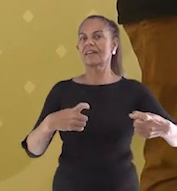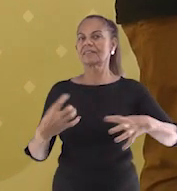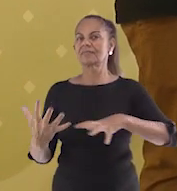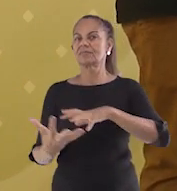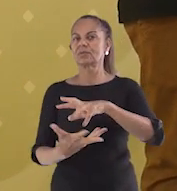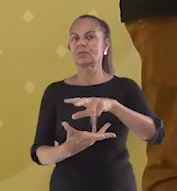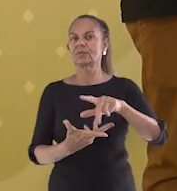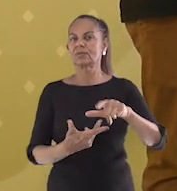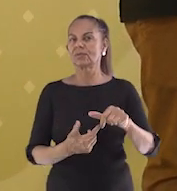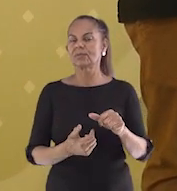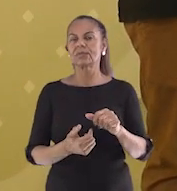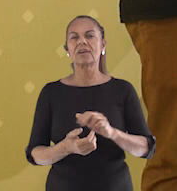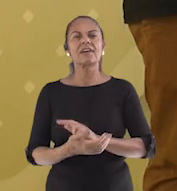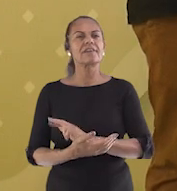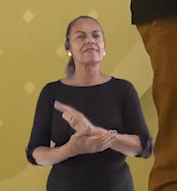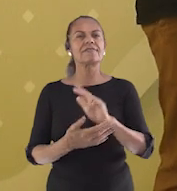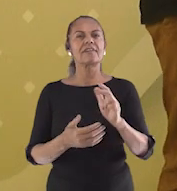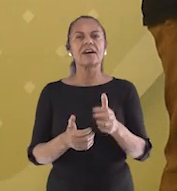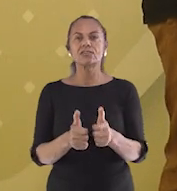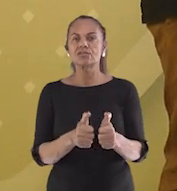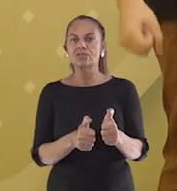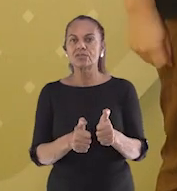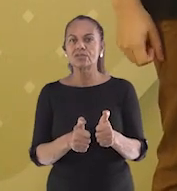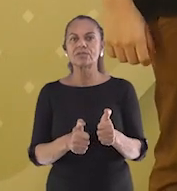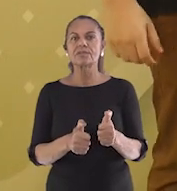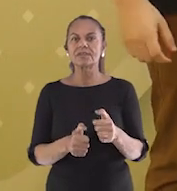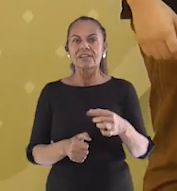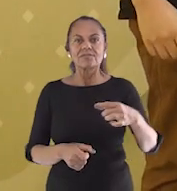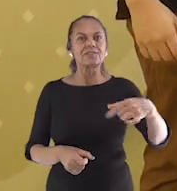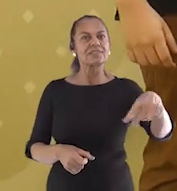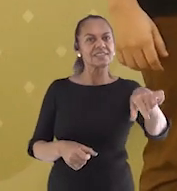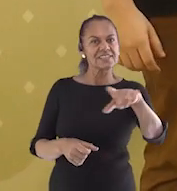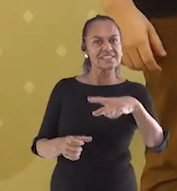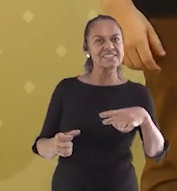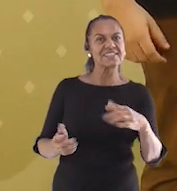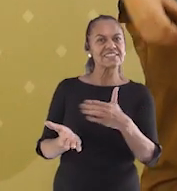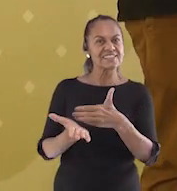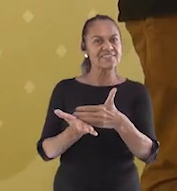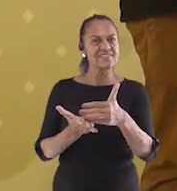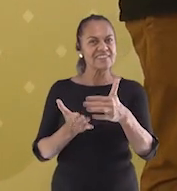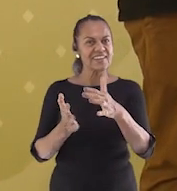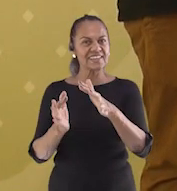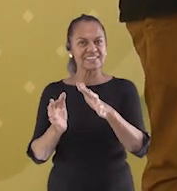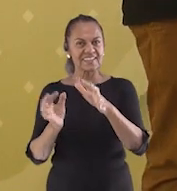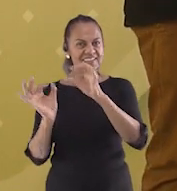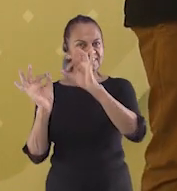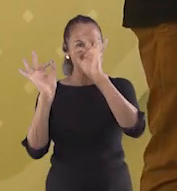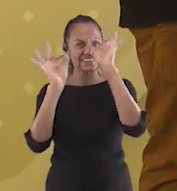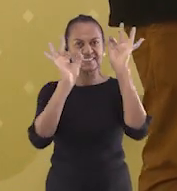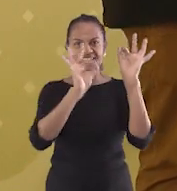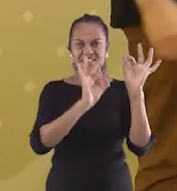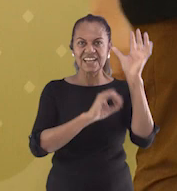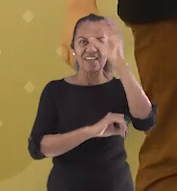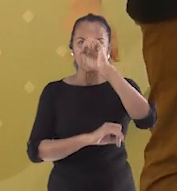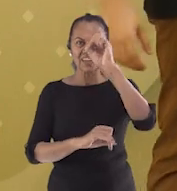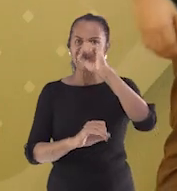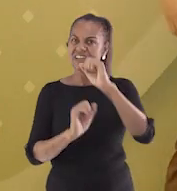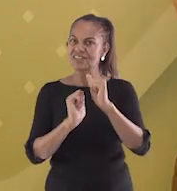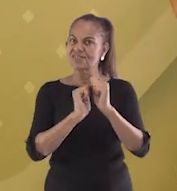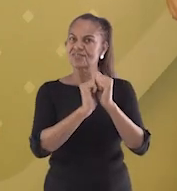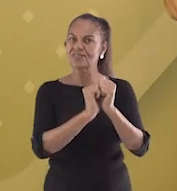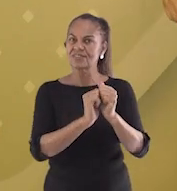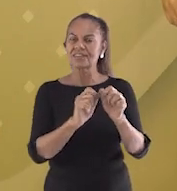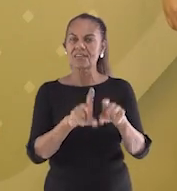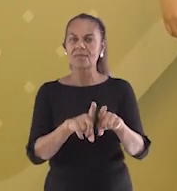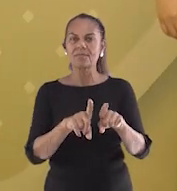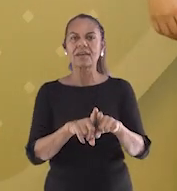vocês comecem a assistir e aprender coisas com a gente. A gente tem um banco de aulas no nosso site. Você